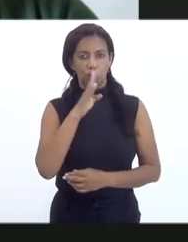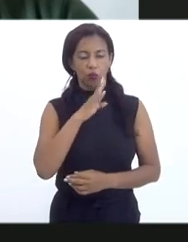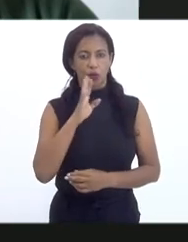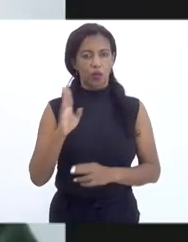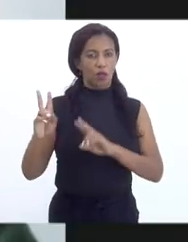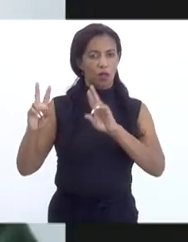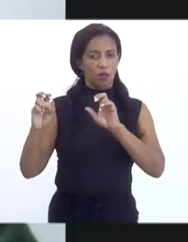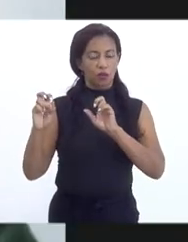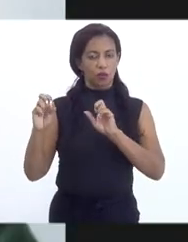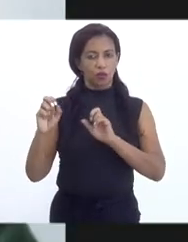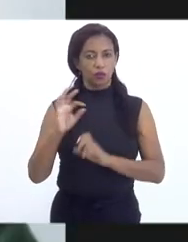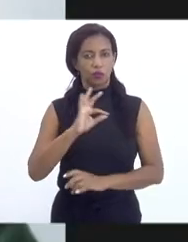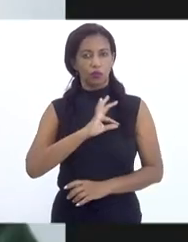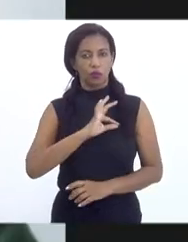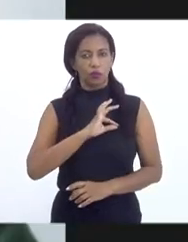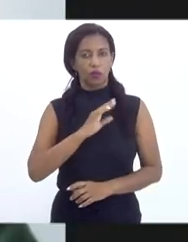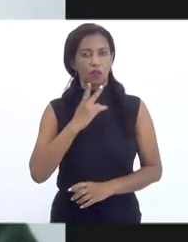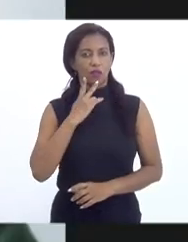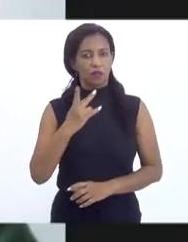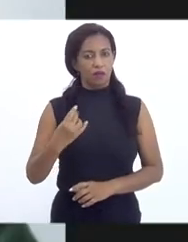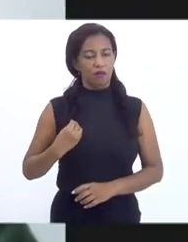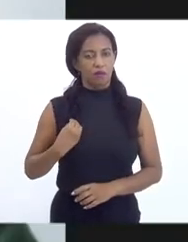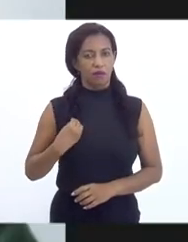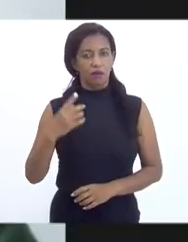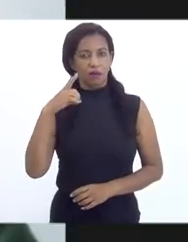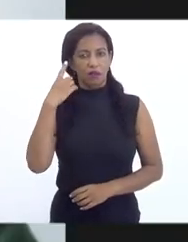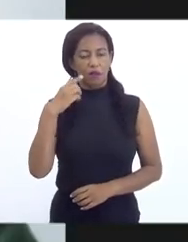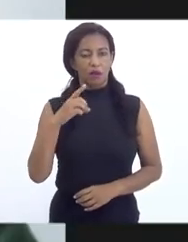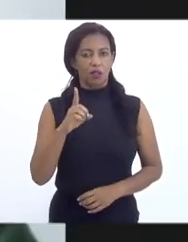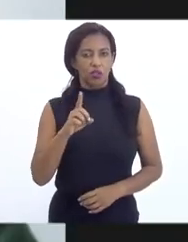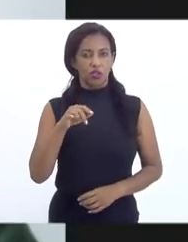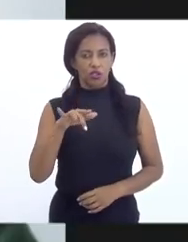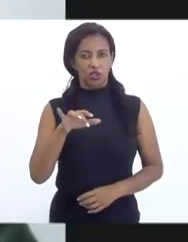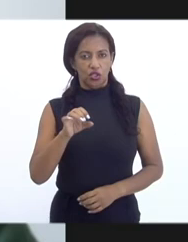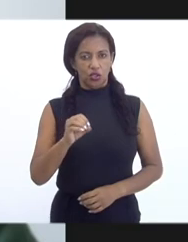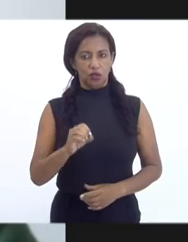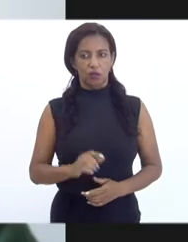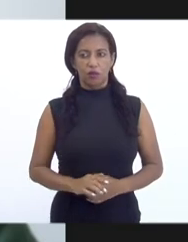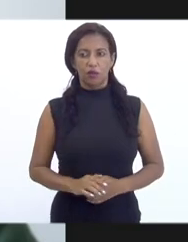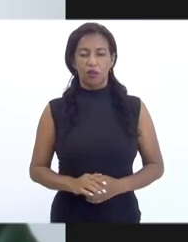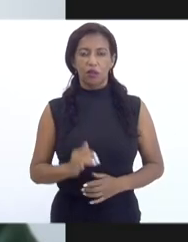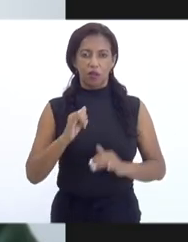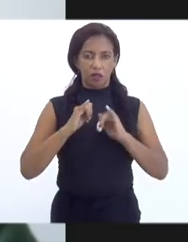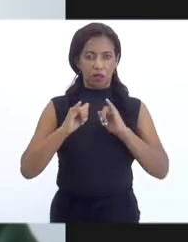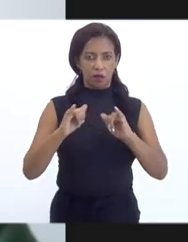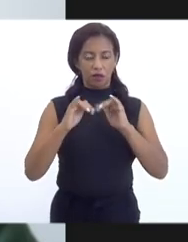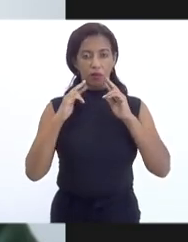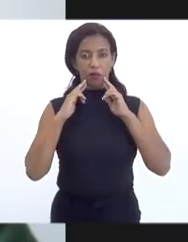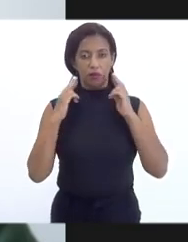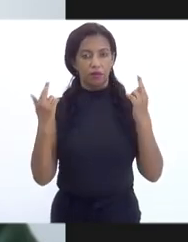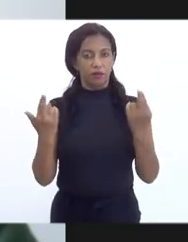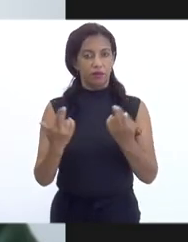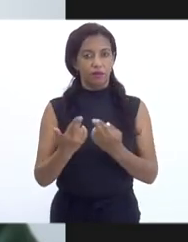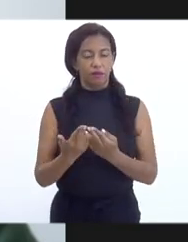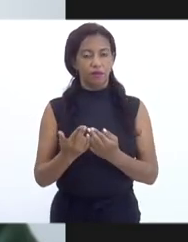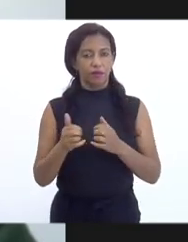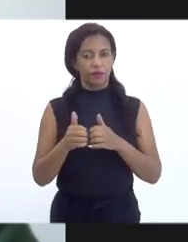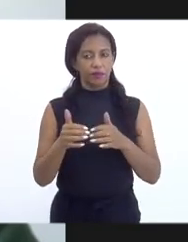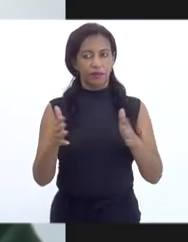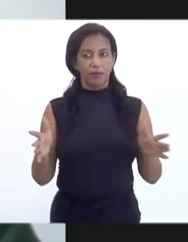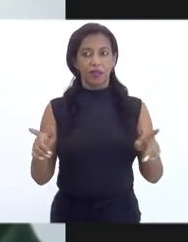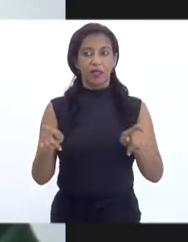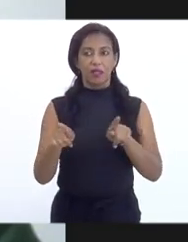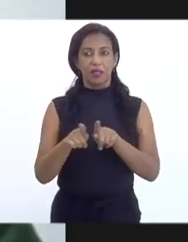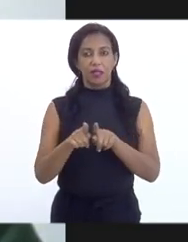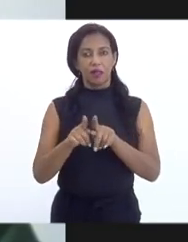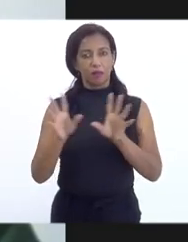Assuntos de Polícia. Queria registrar a presença do deputado Marcelo Dino, informando que a reunião está aberta e ao mesmo